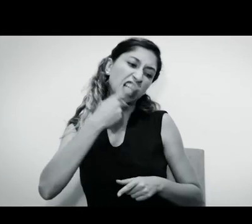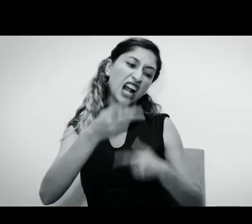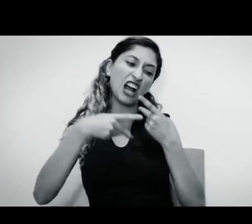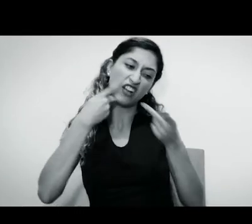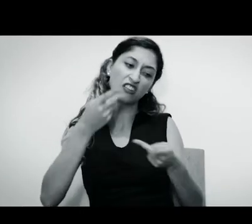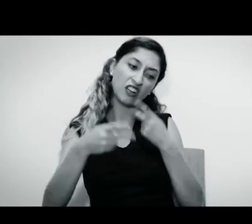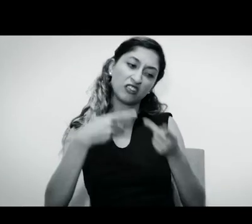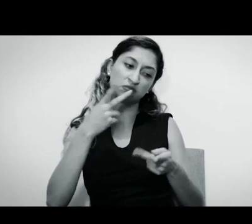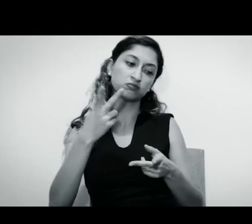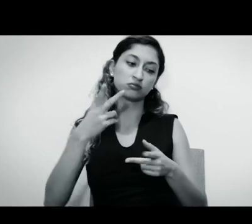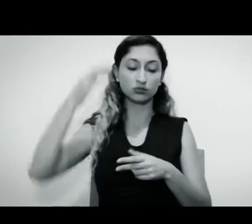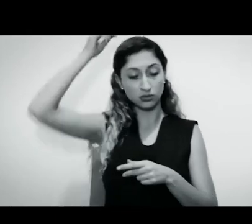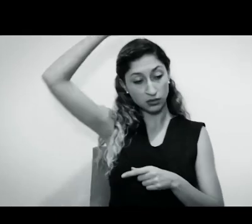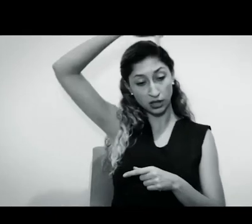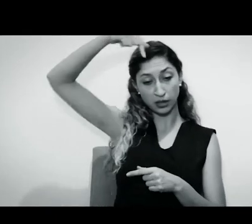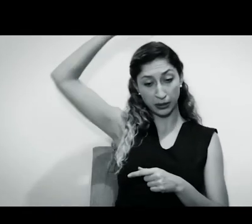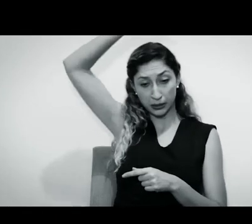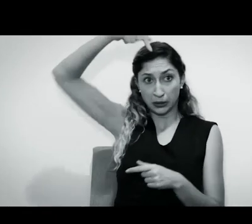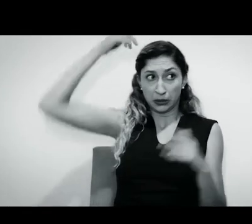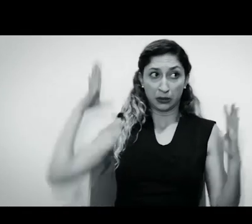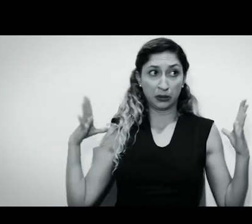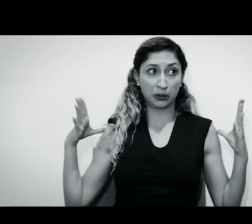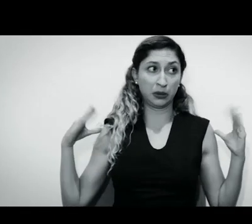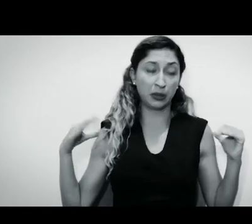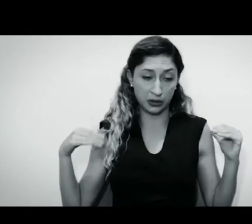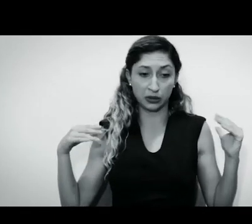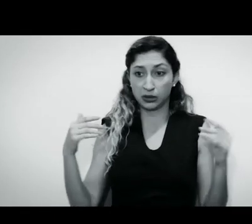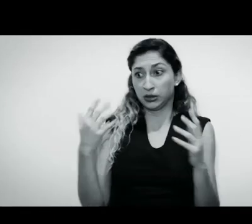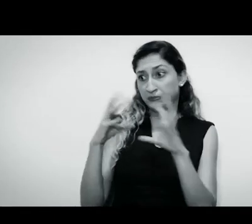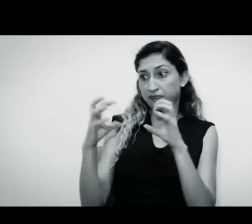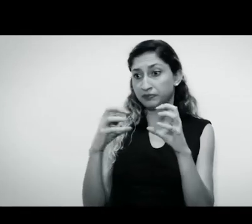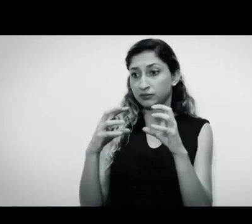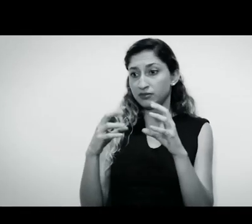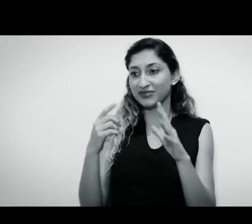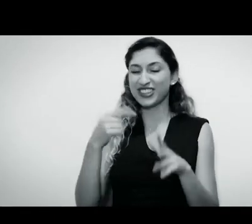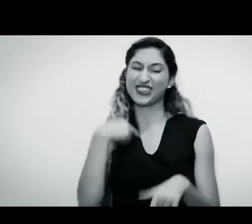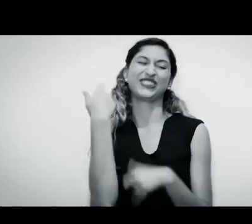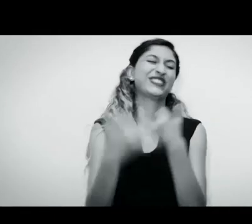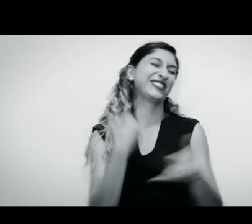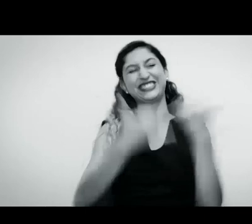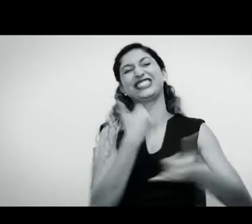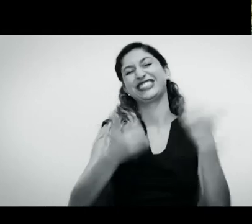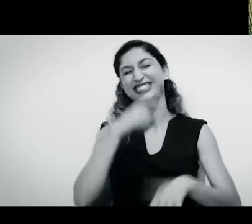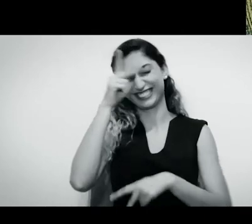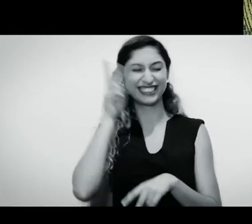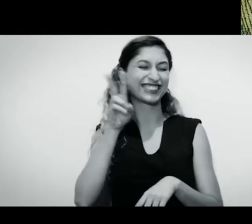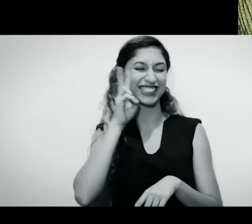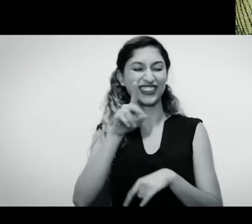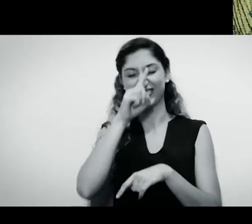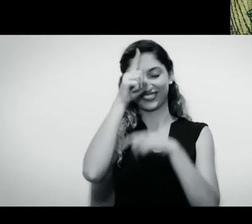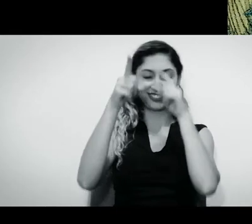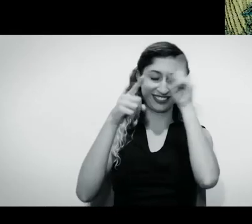Marília, sua amada. E eu rolei e brinquei nessa história inventada. Quem